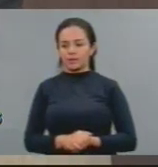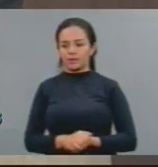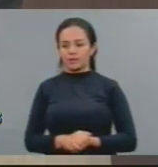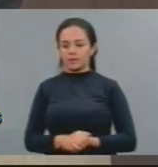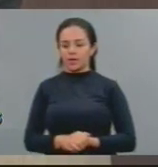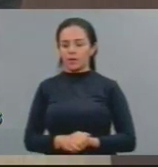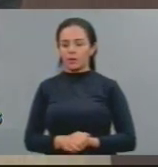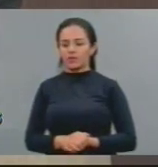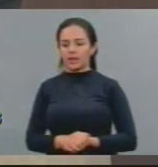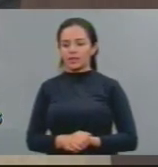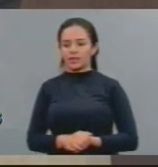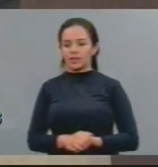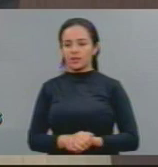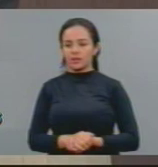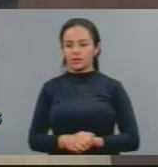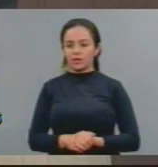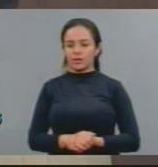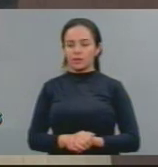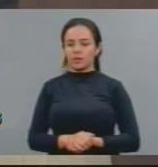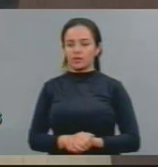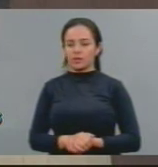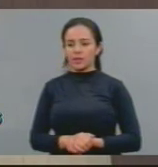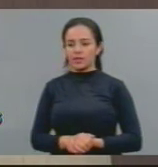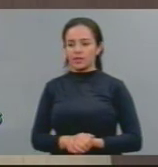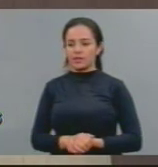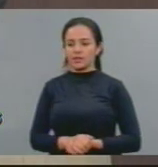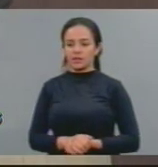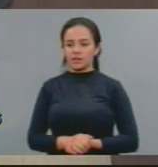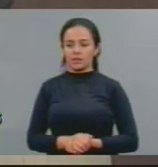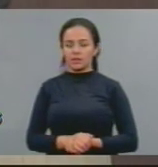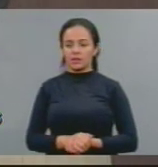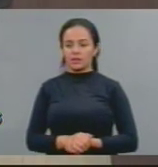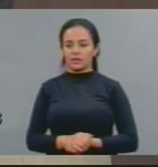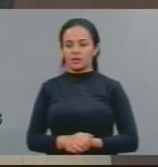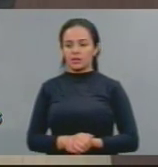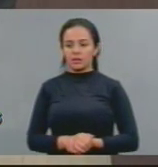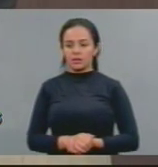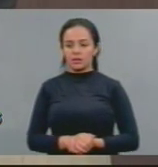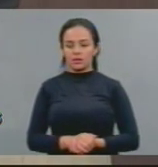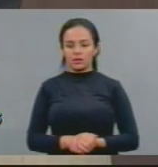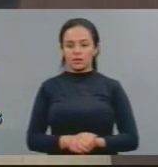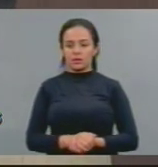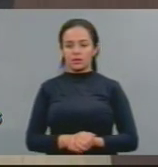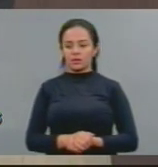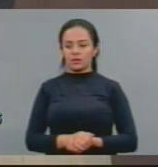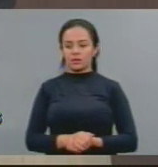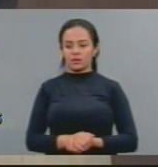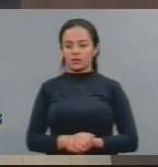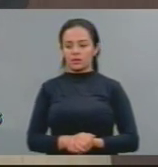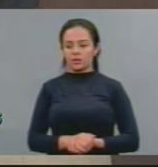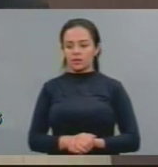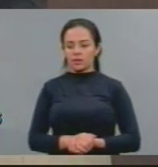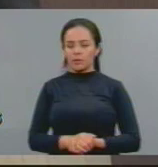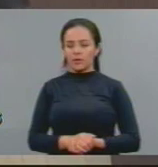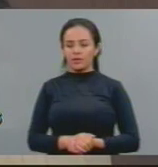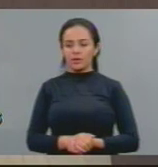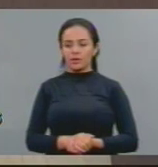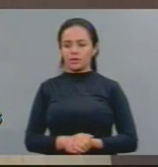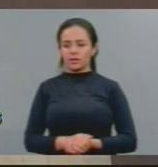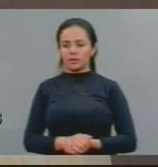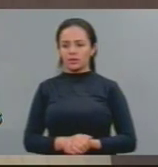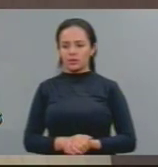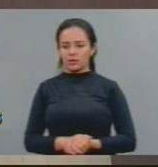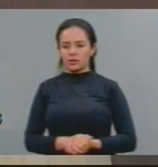sentarão no tribunal do júri popular, ali representarão a sociedade cearense e brasileira.